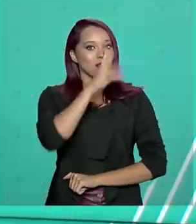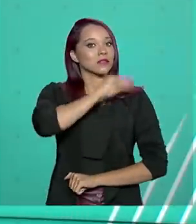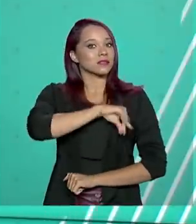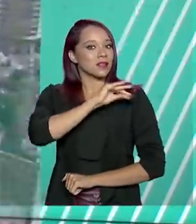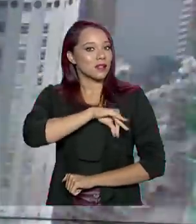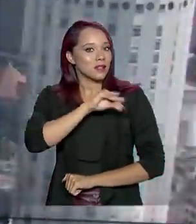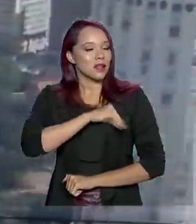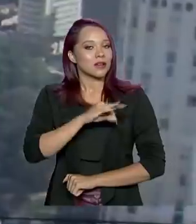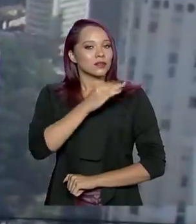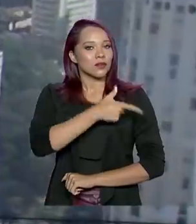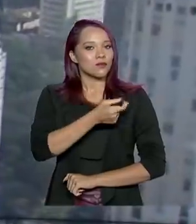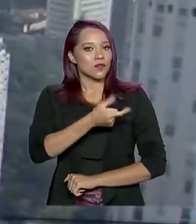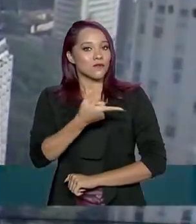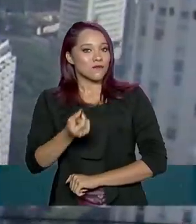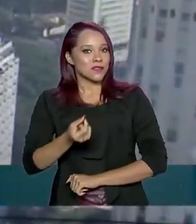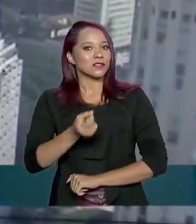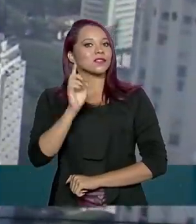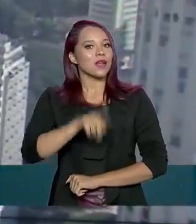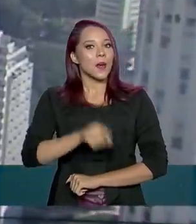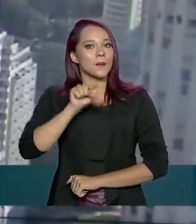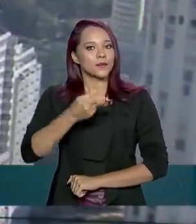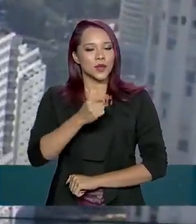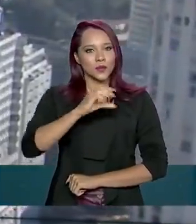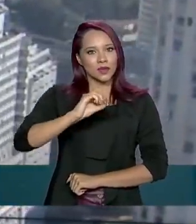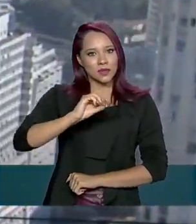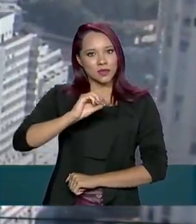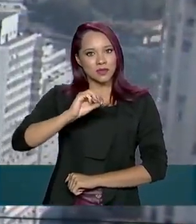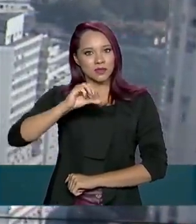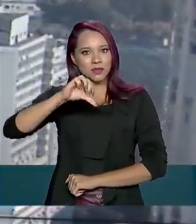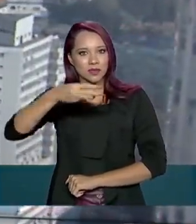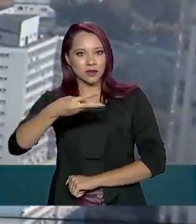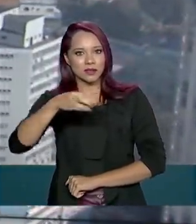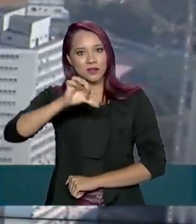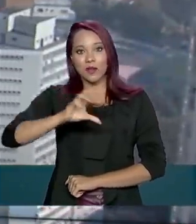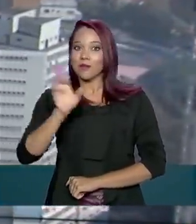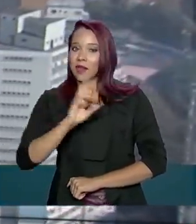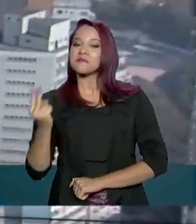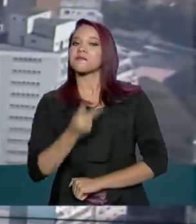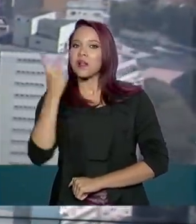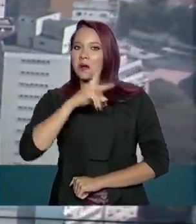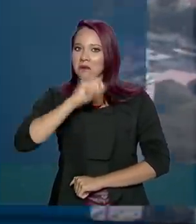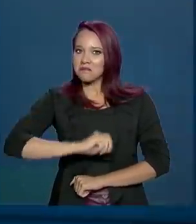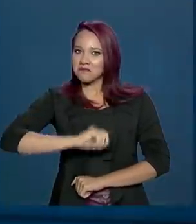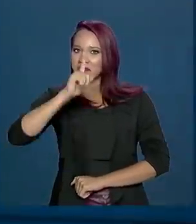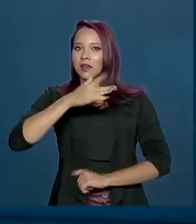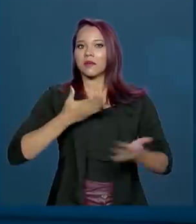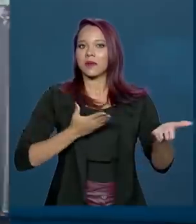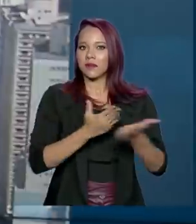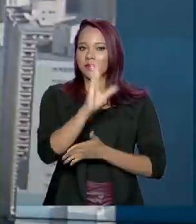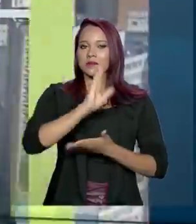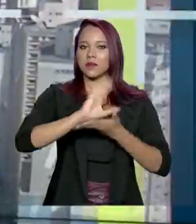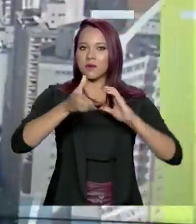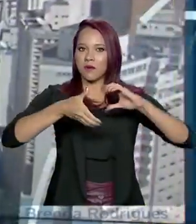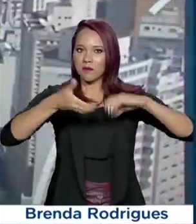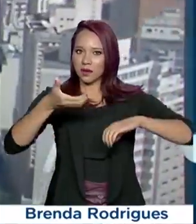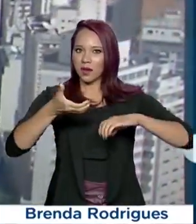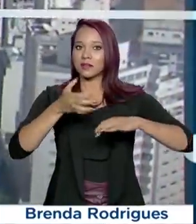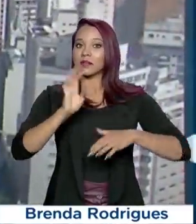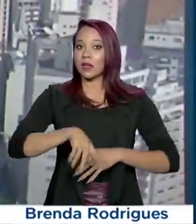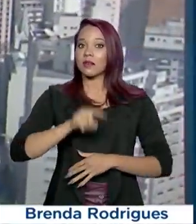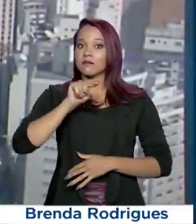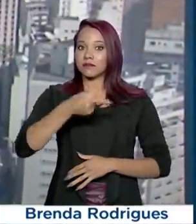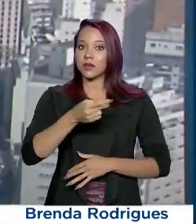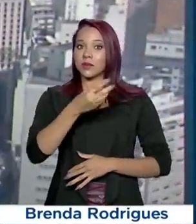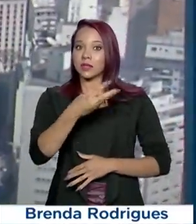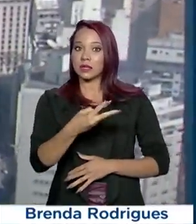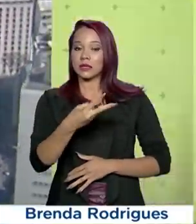salário mínimo para 2020 será de R$.039, valor maior do que o aprovado pelo Congresso Nacional, que era de